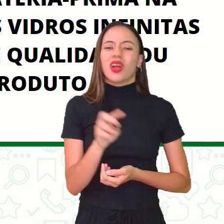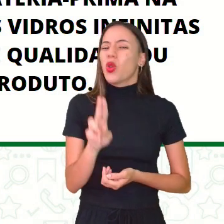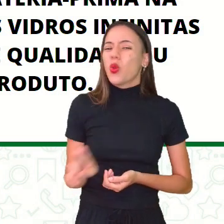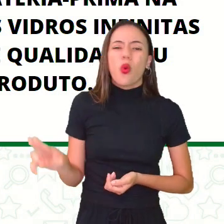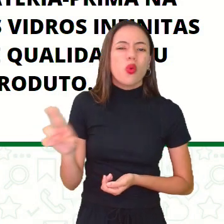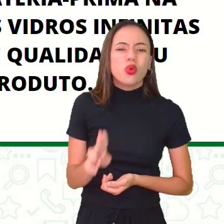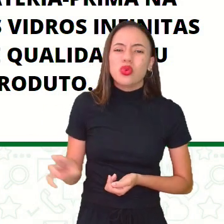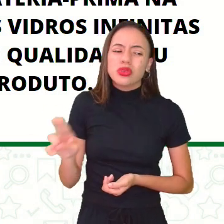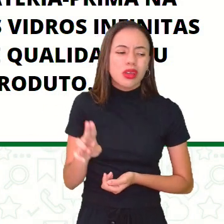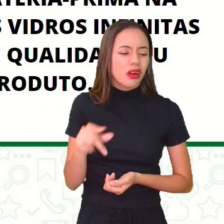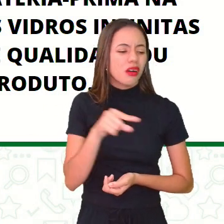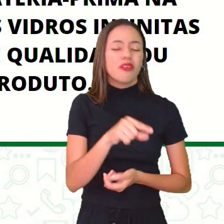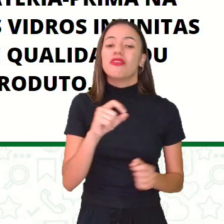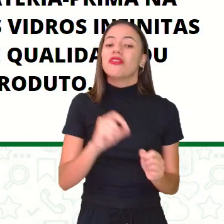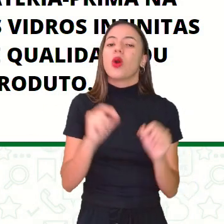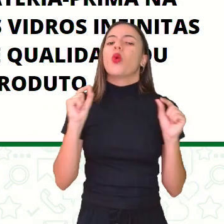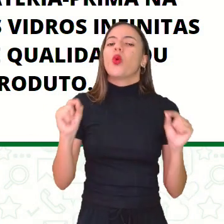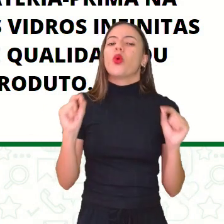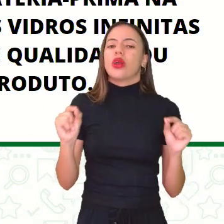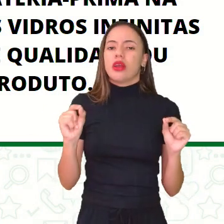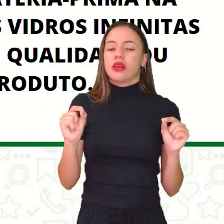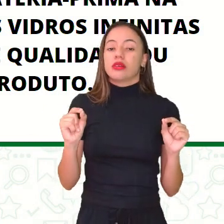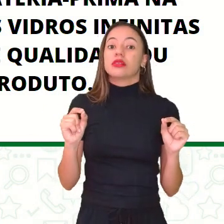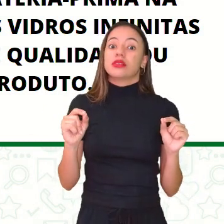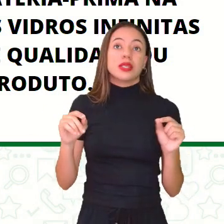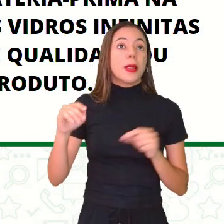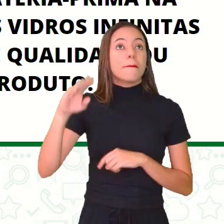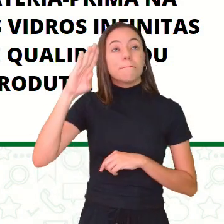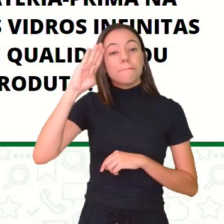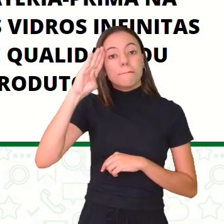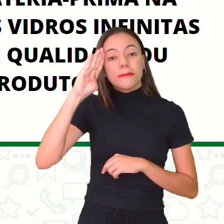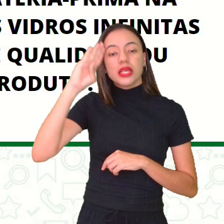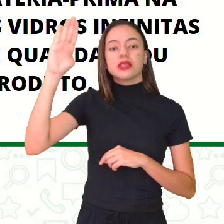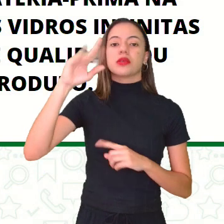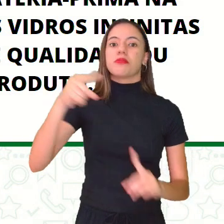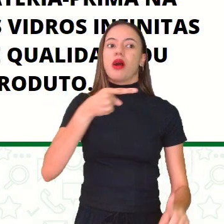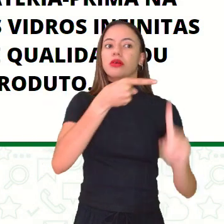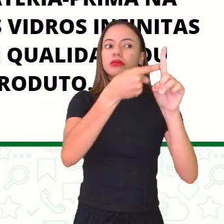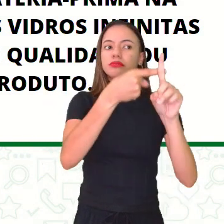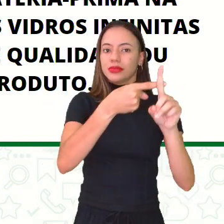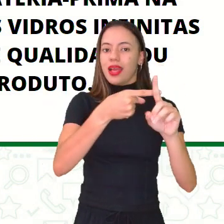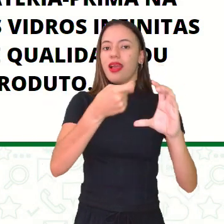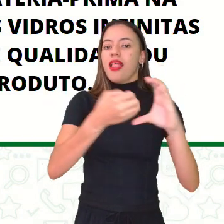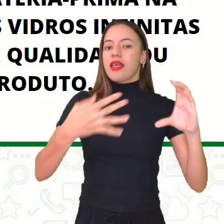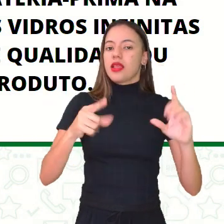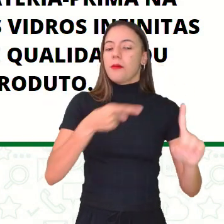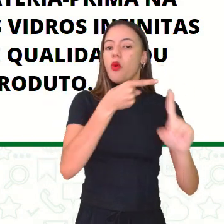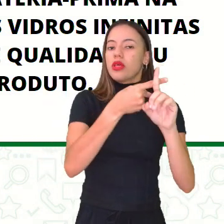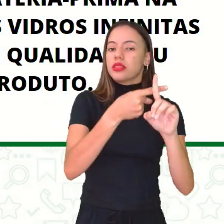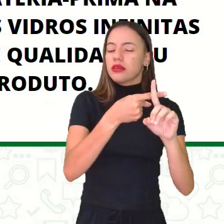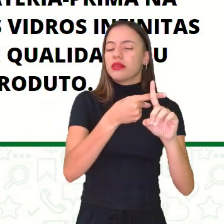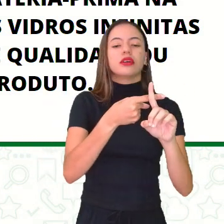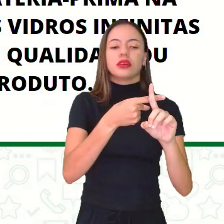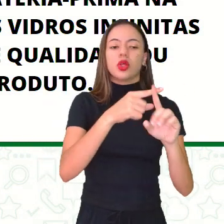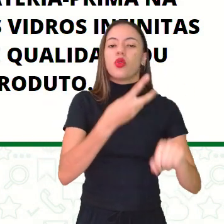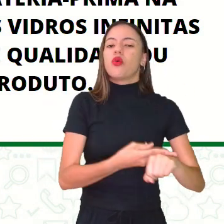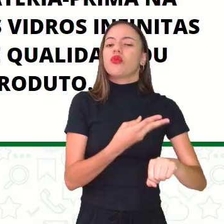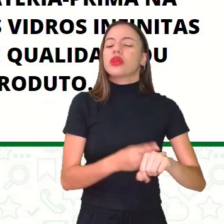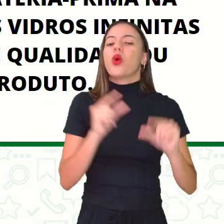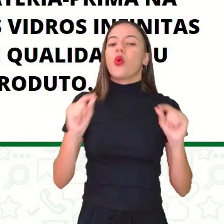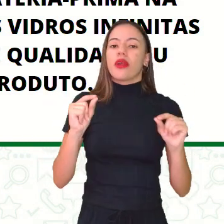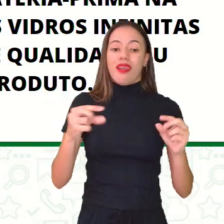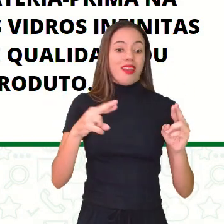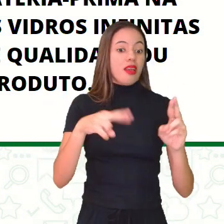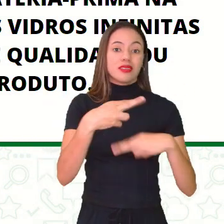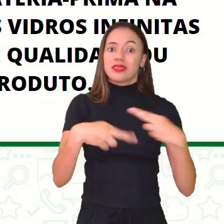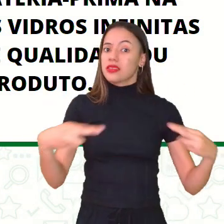o uso? O que é que a gente faz? As principais vantagens do vidro é o fato dele ser 100% reciclável. Ou